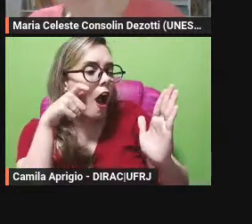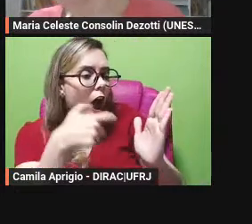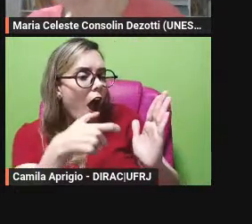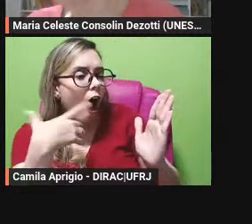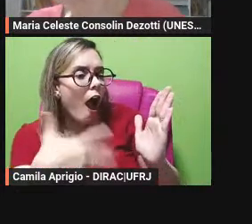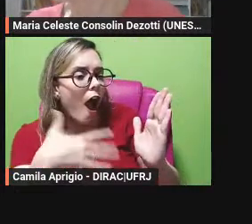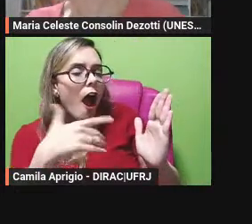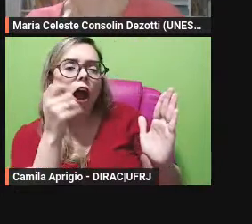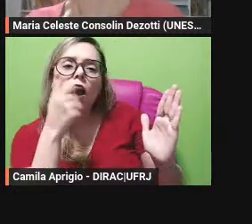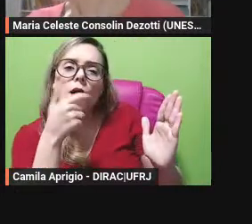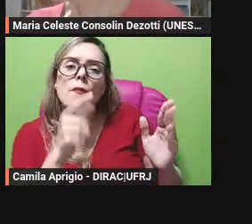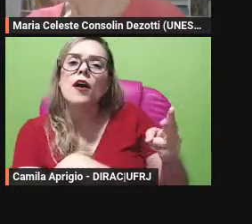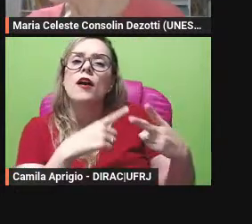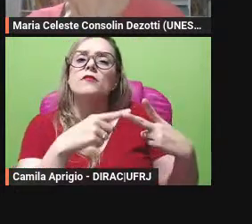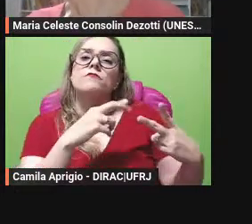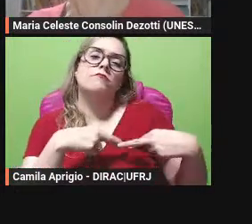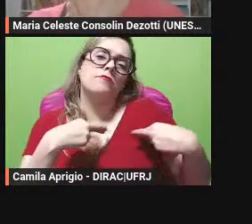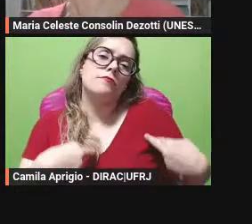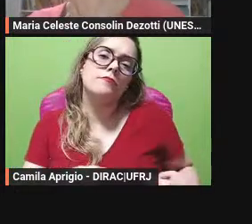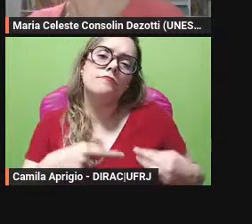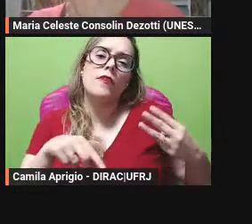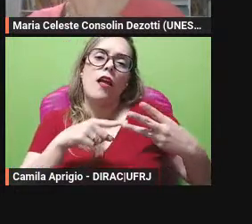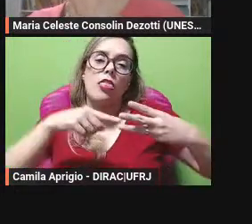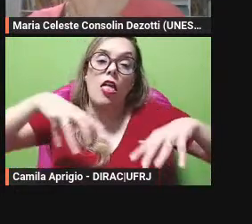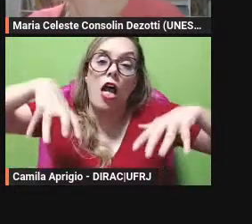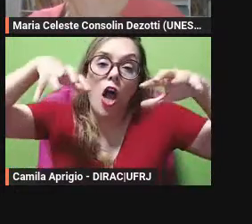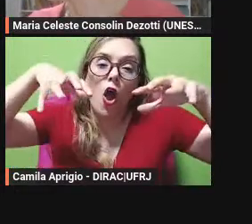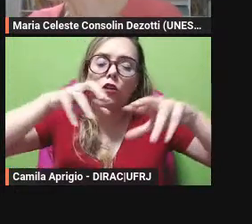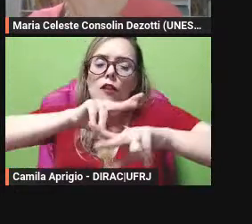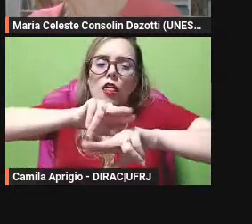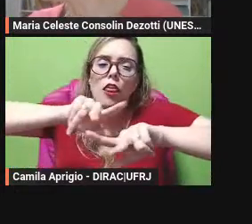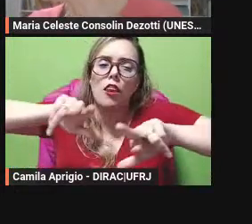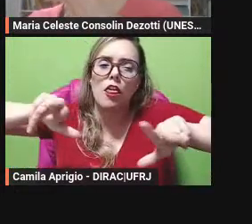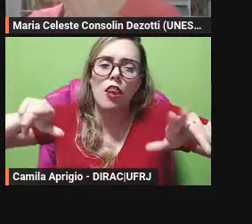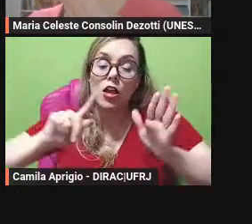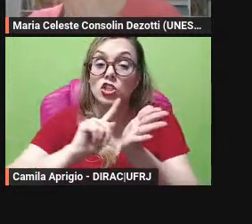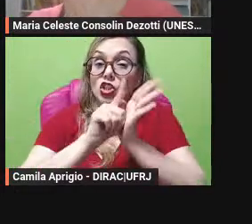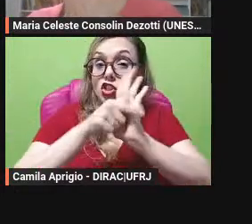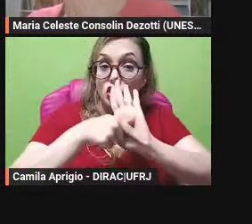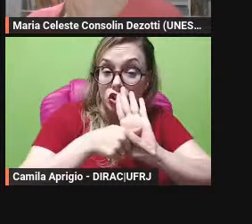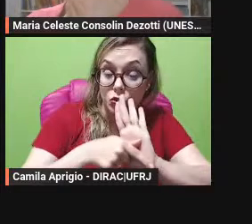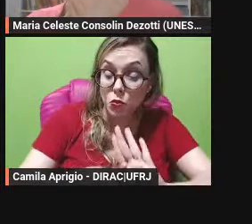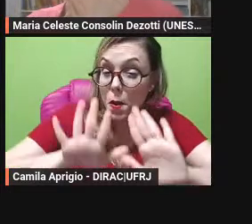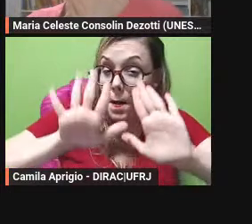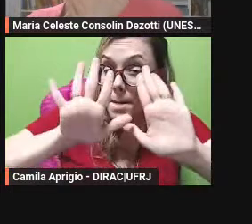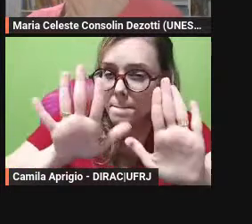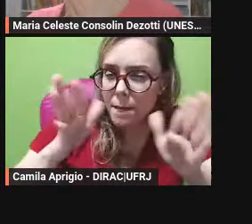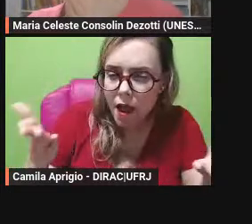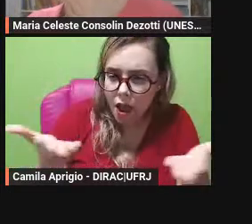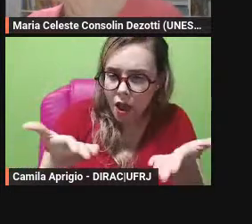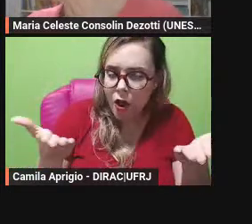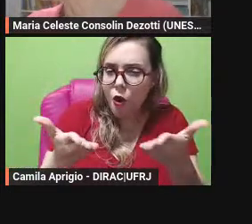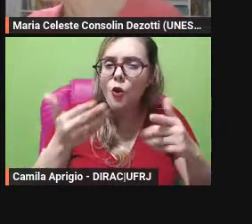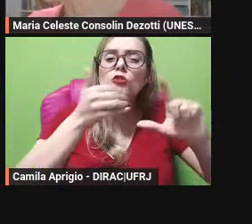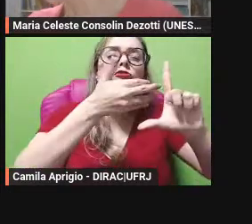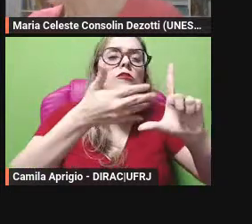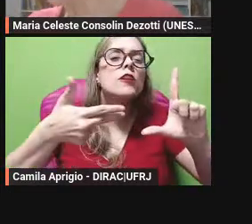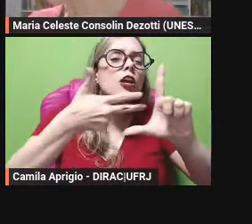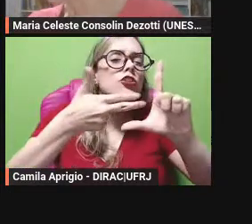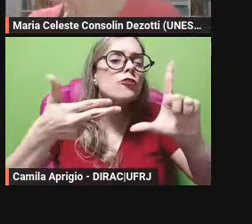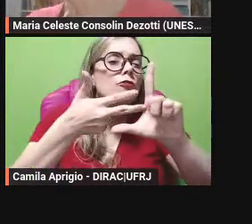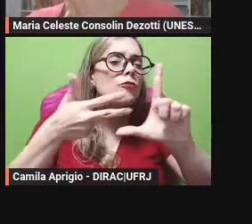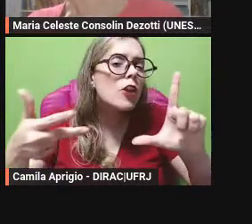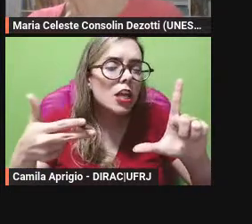possível o Netflix continua fazendo a mesma coisa hoje mas em vez de colocar discos no